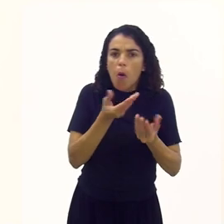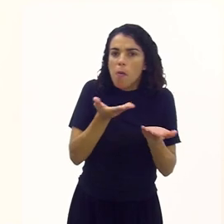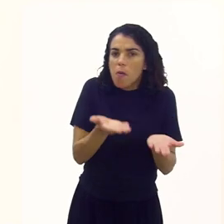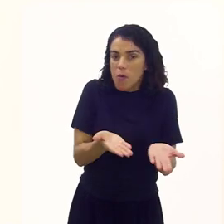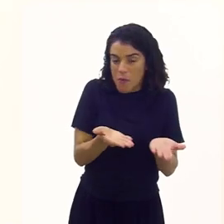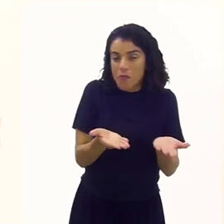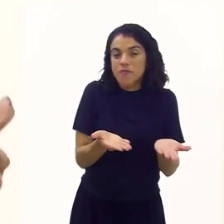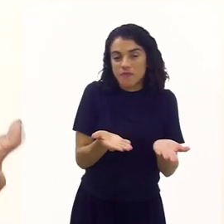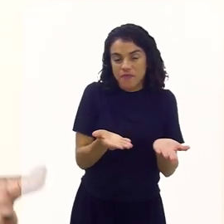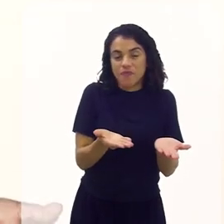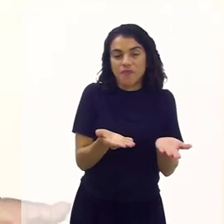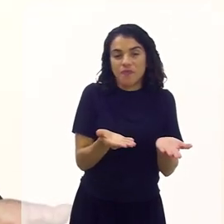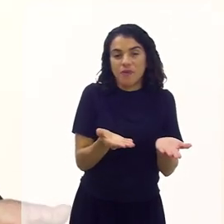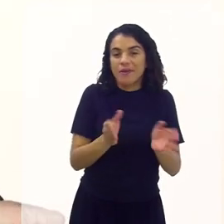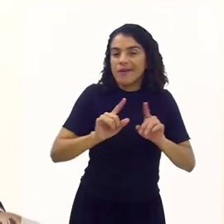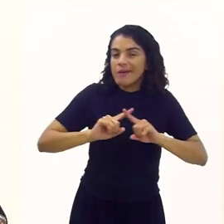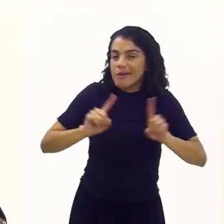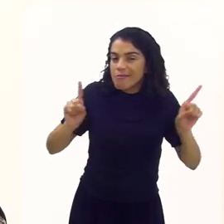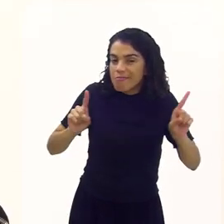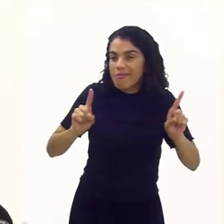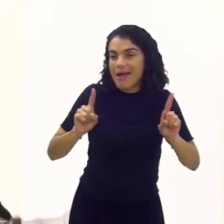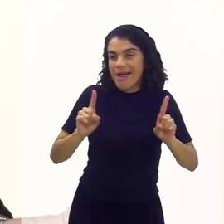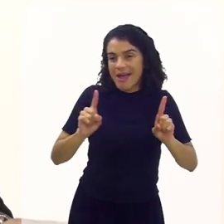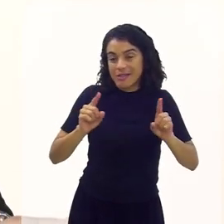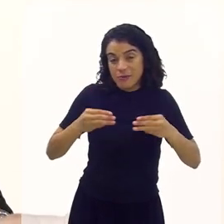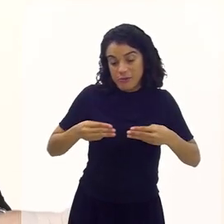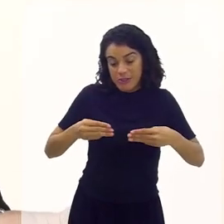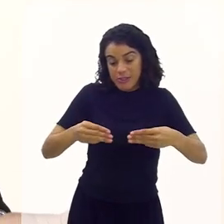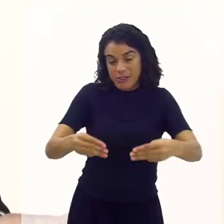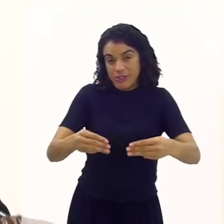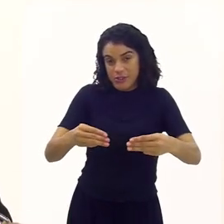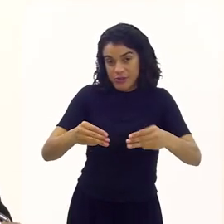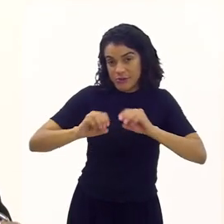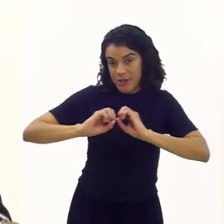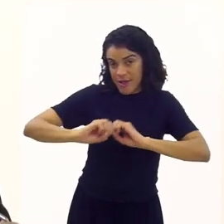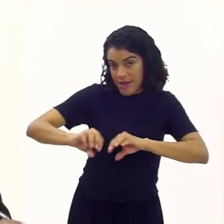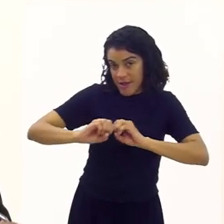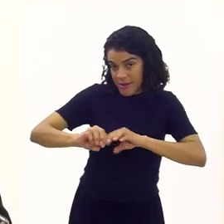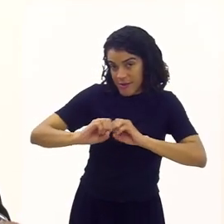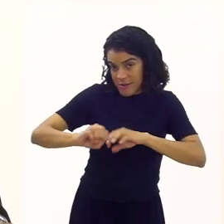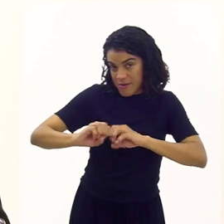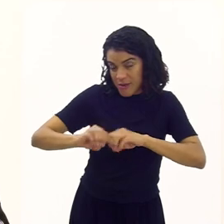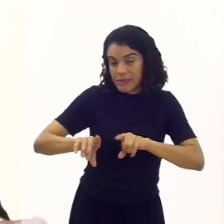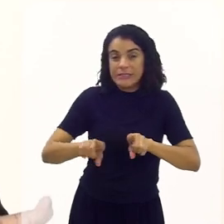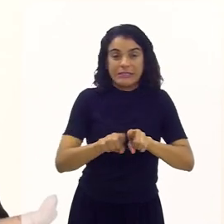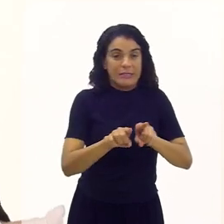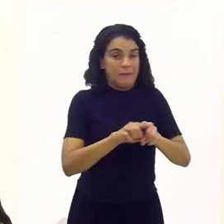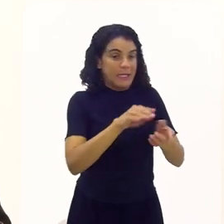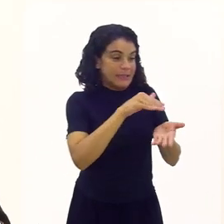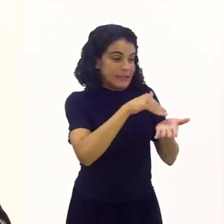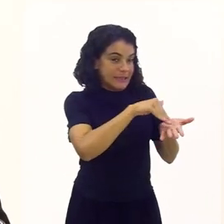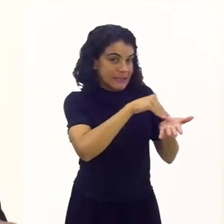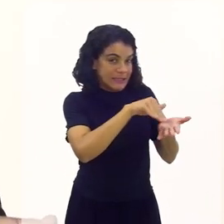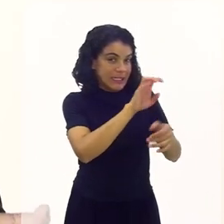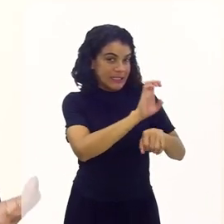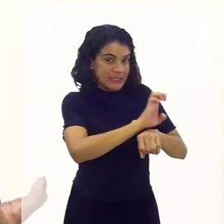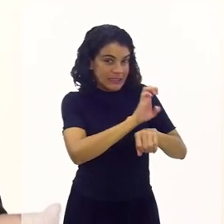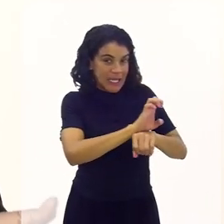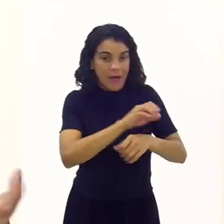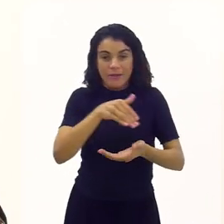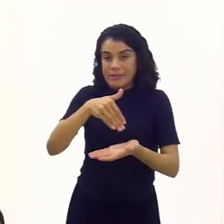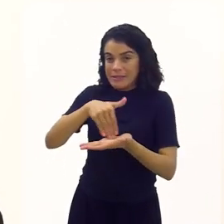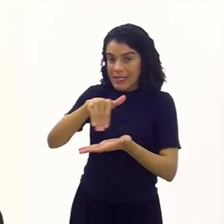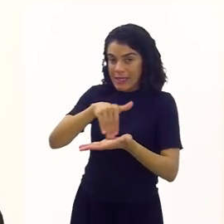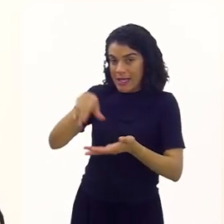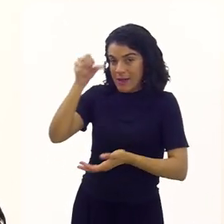possa ser. Mas o nosso ministro da Educação e os nossos secretários